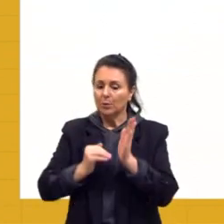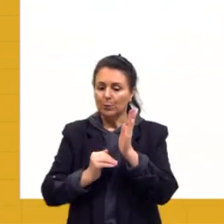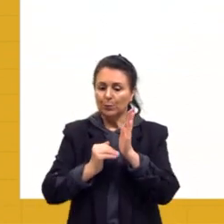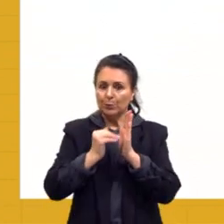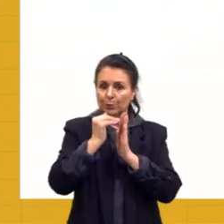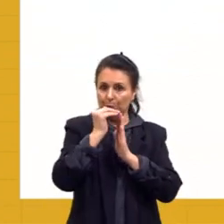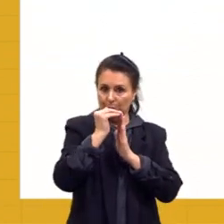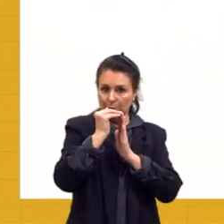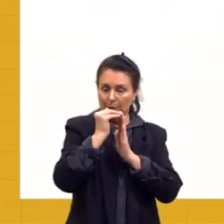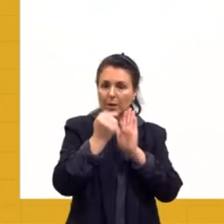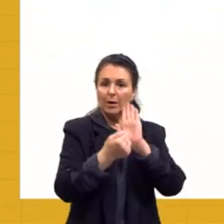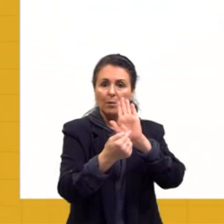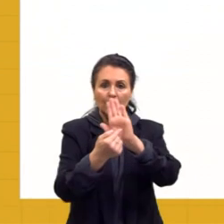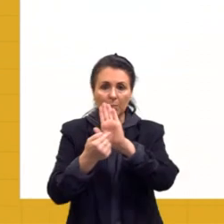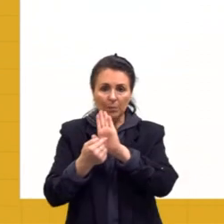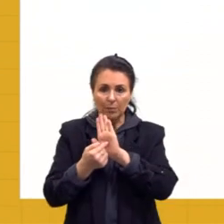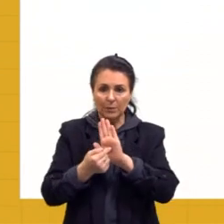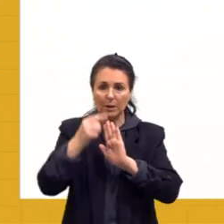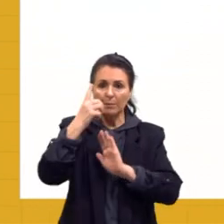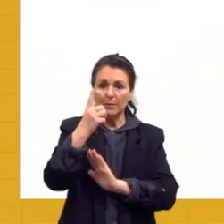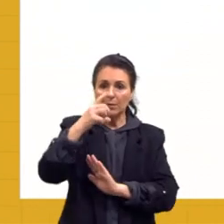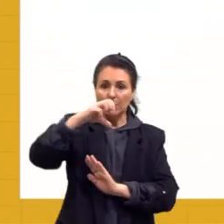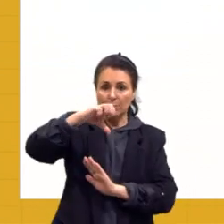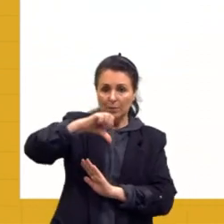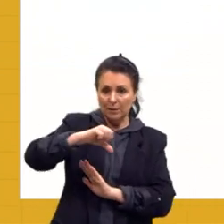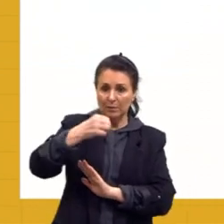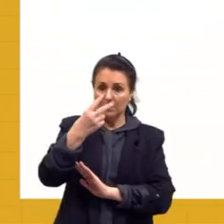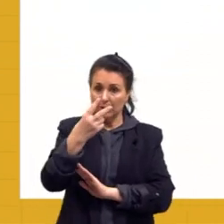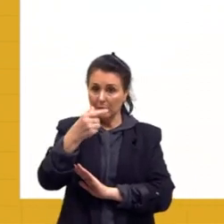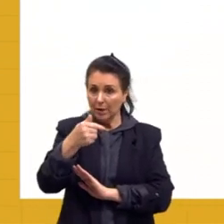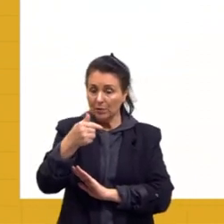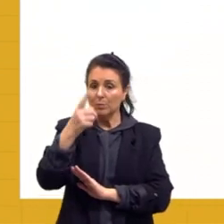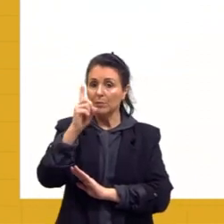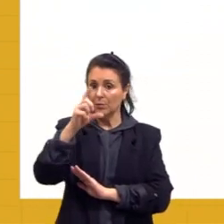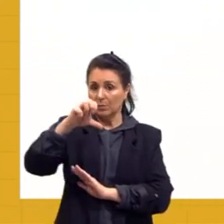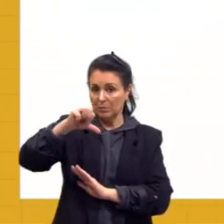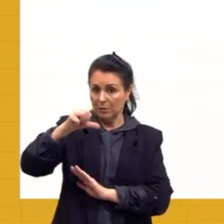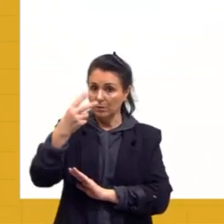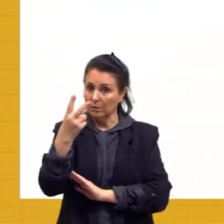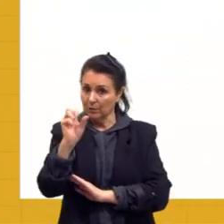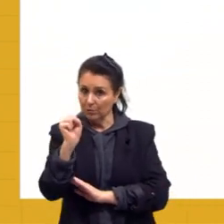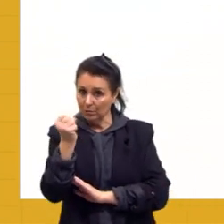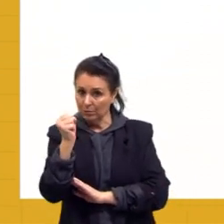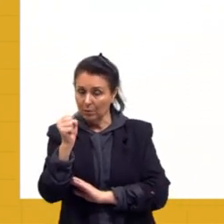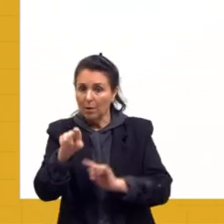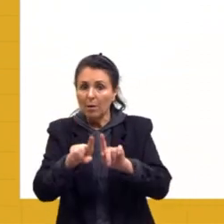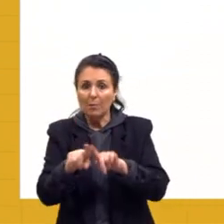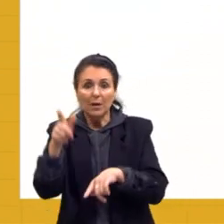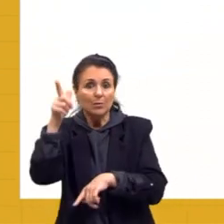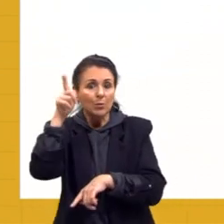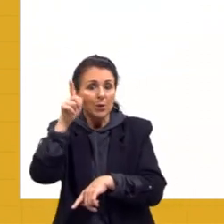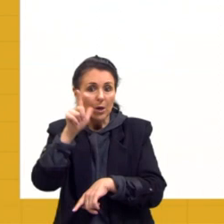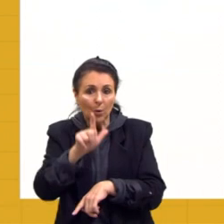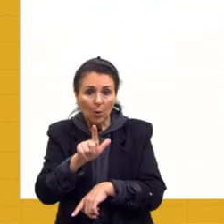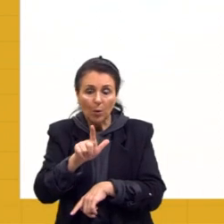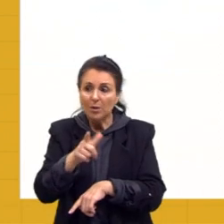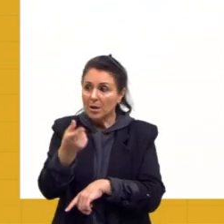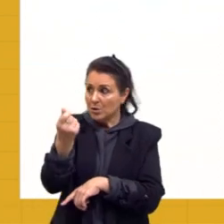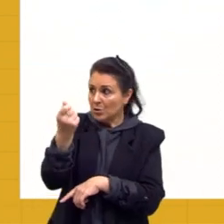1927 e 1928. Entretanto, era totalmente impossível obter créditos